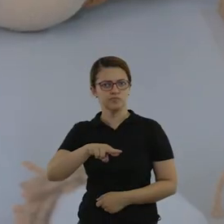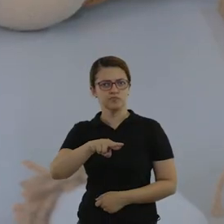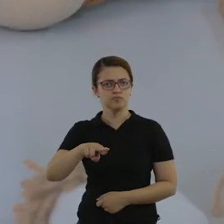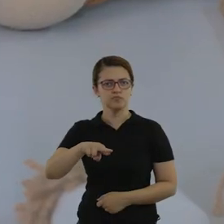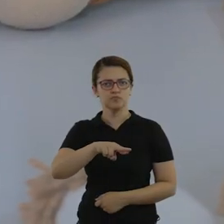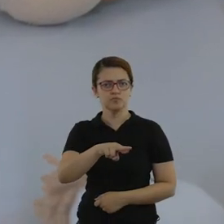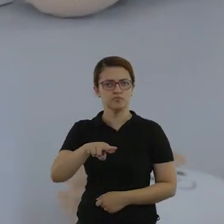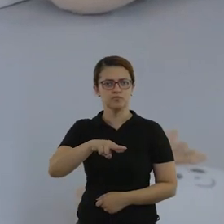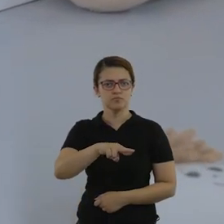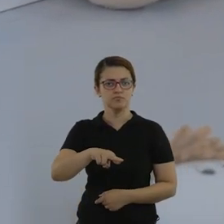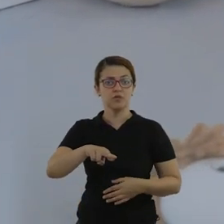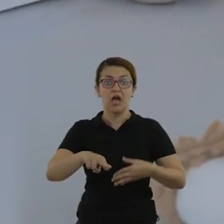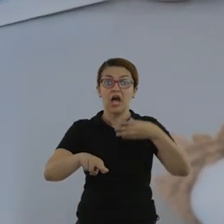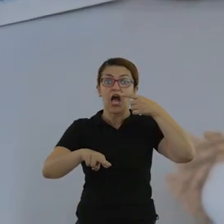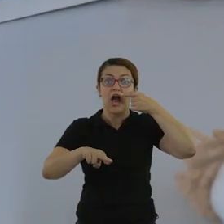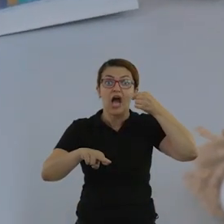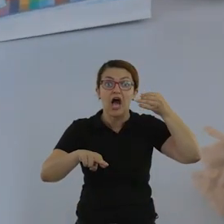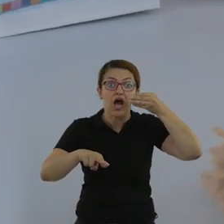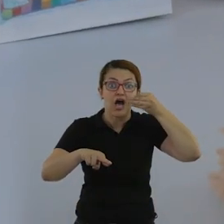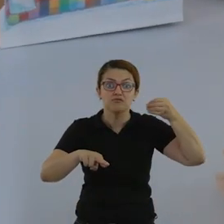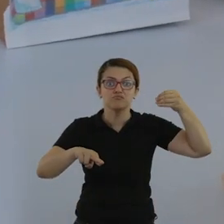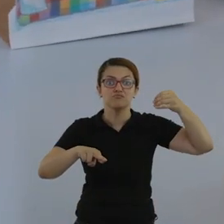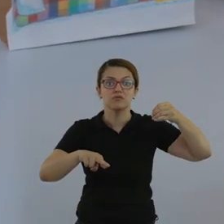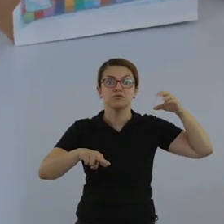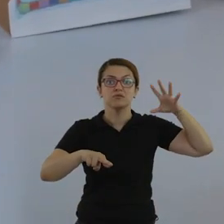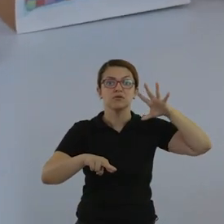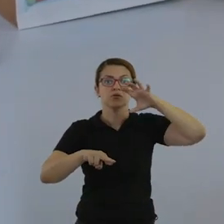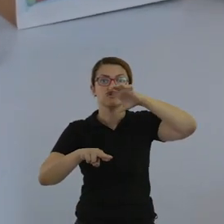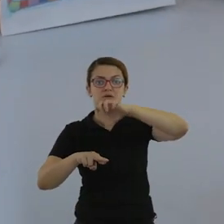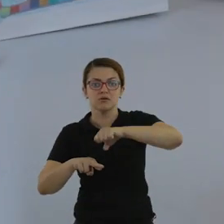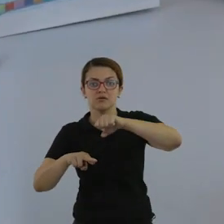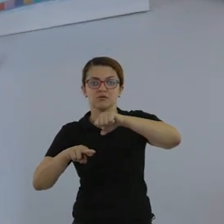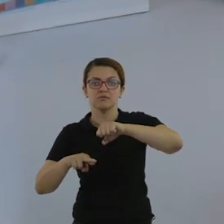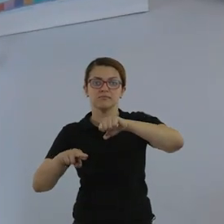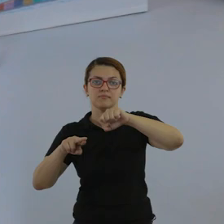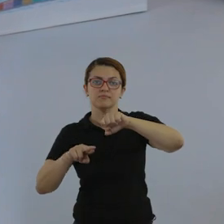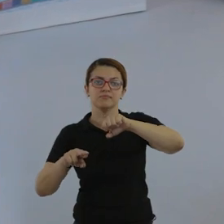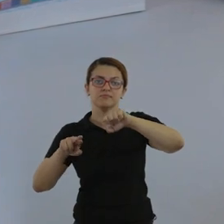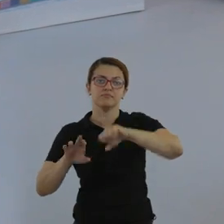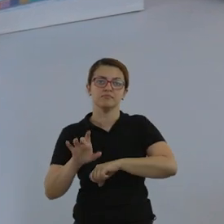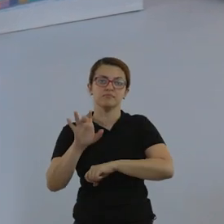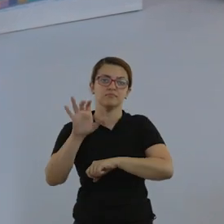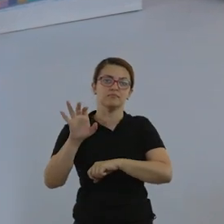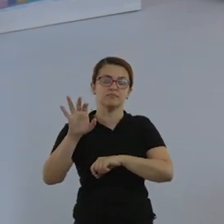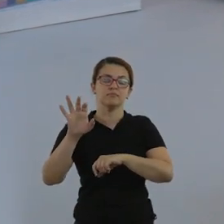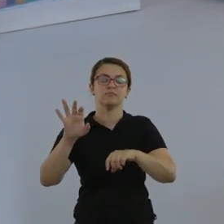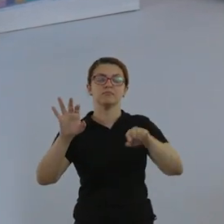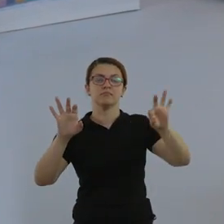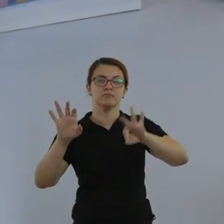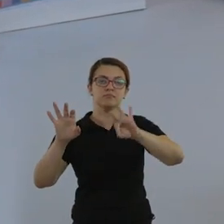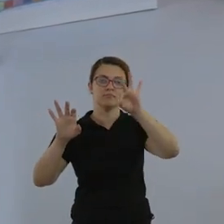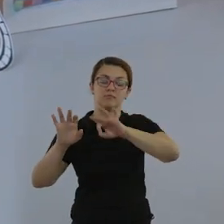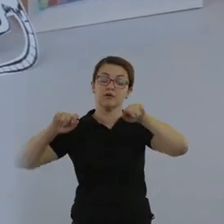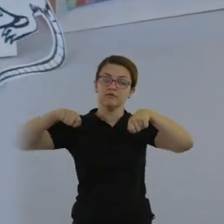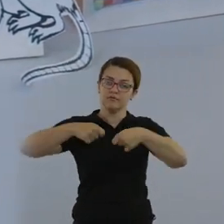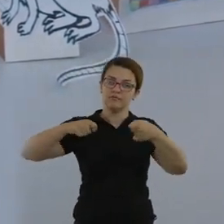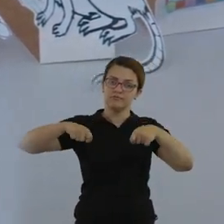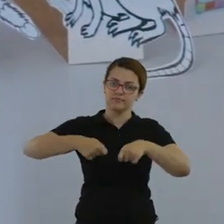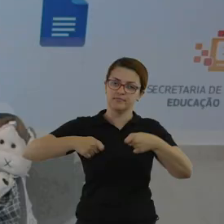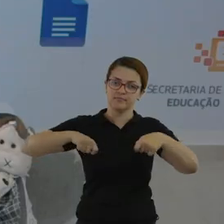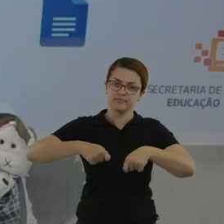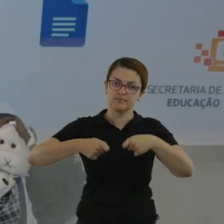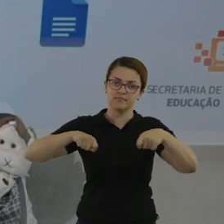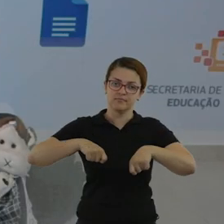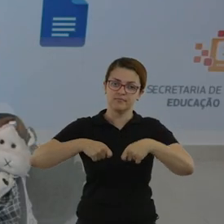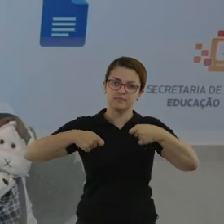veio o gato lhe fazer mal. O gato no rato, rato na aranha, aranha na mosca, a mosca na velha,